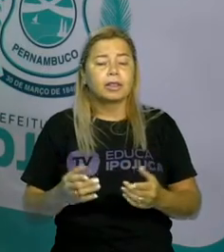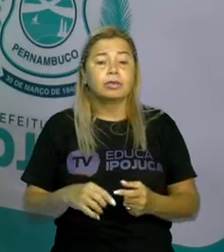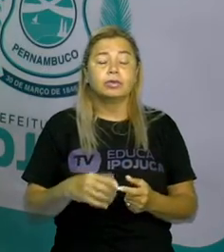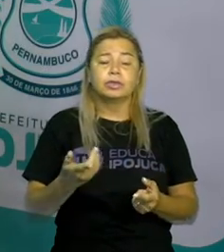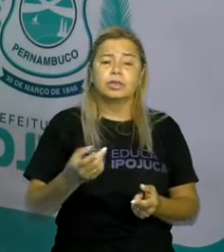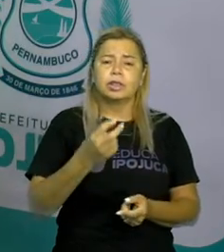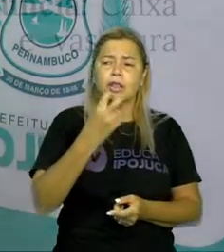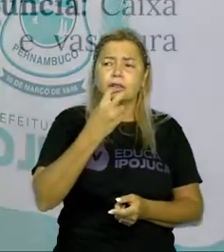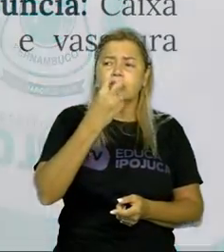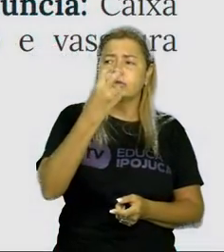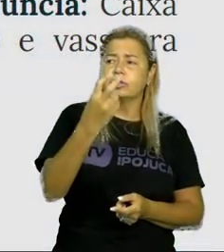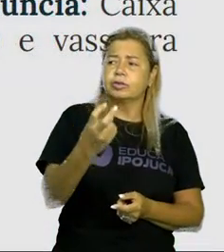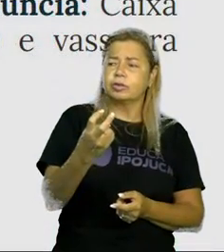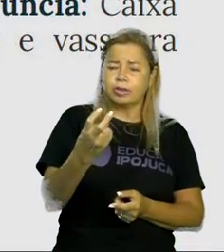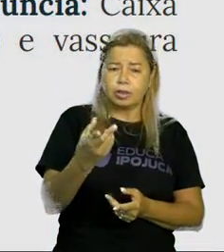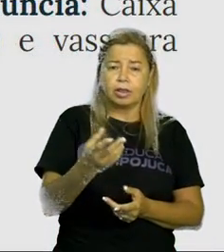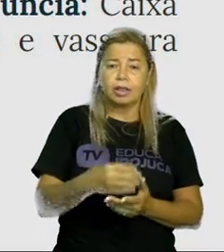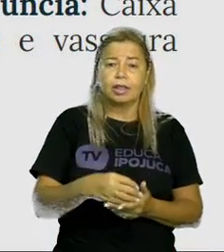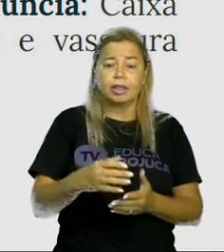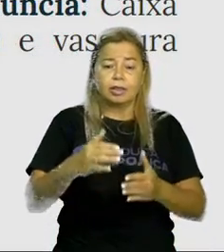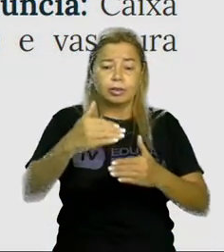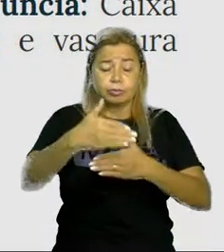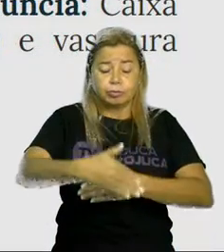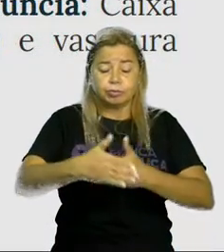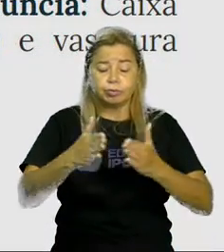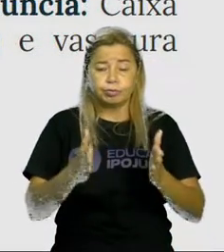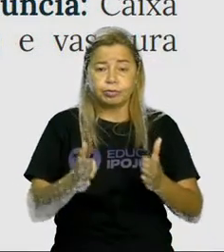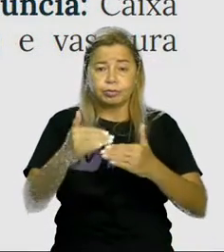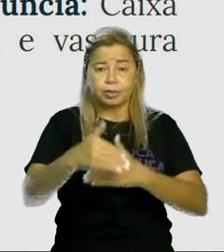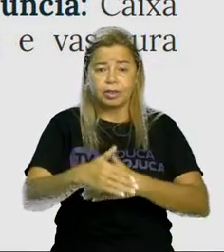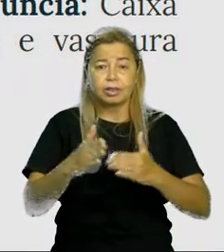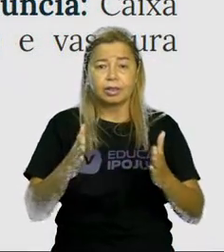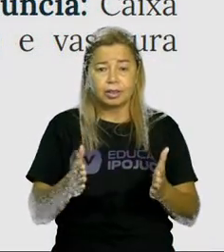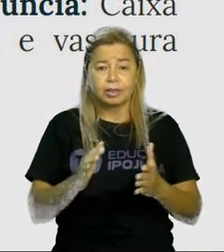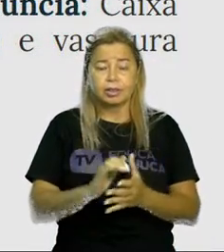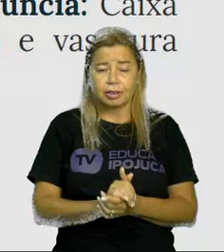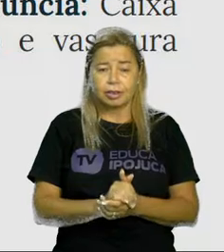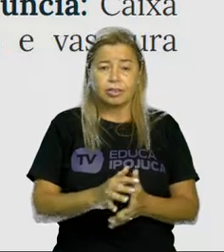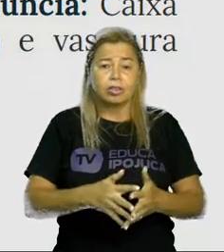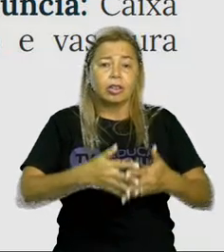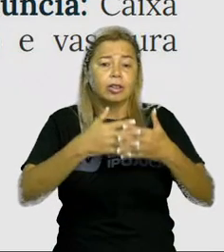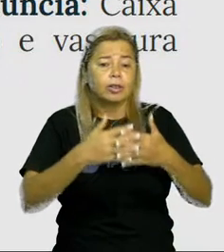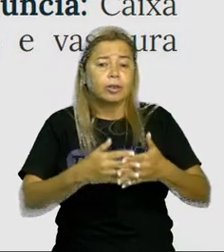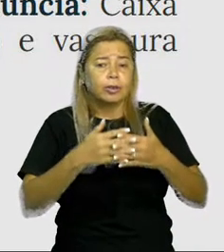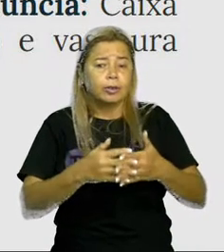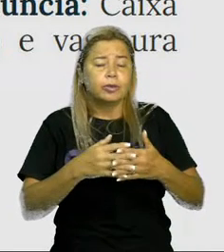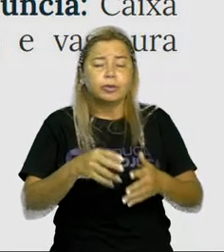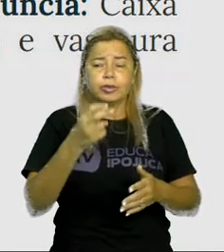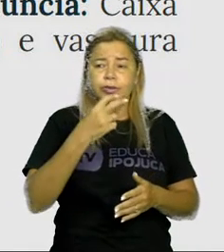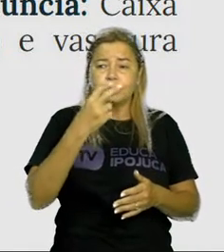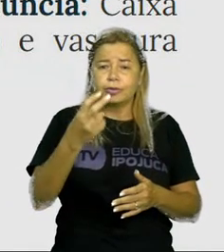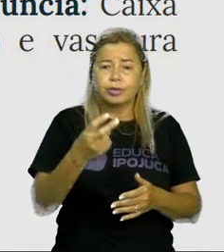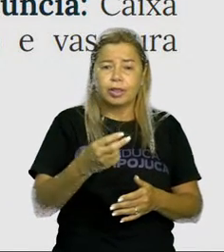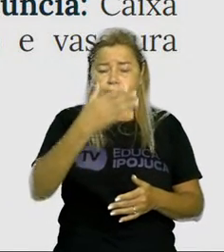pronúncia. Isso caixa, que pode ser confundido com caixa. As pessoas tiram o I.